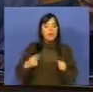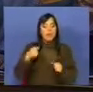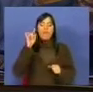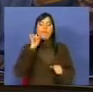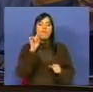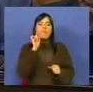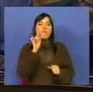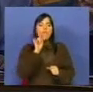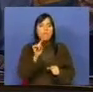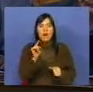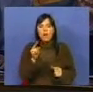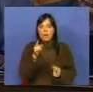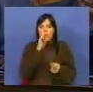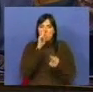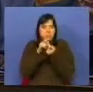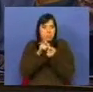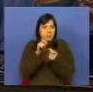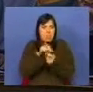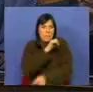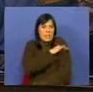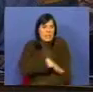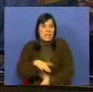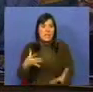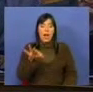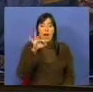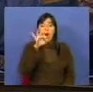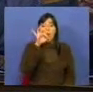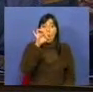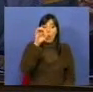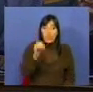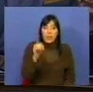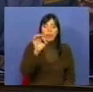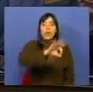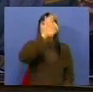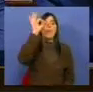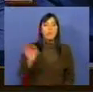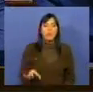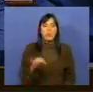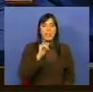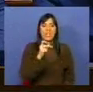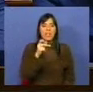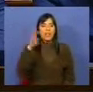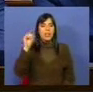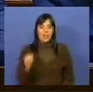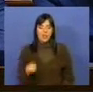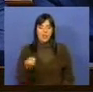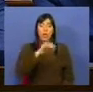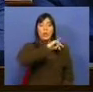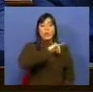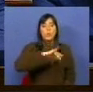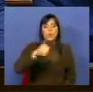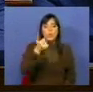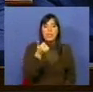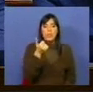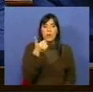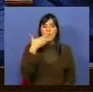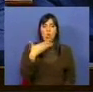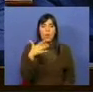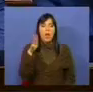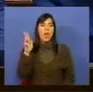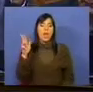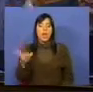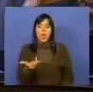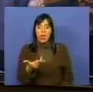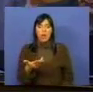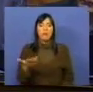um valor miserável, 80% do IAS, 251 euros.